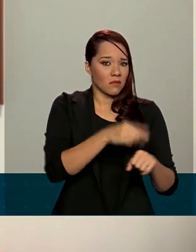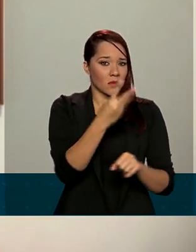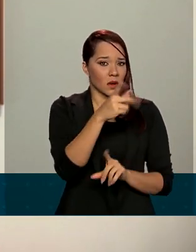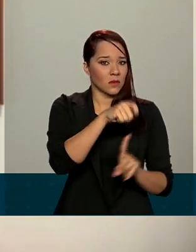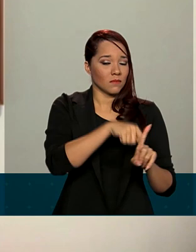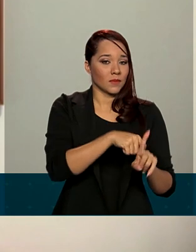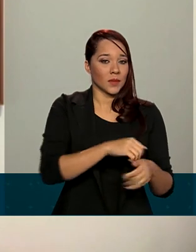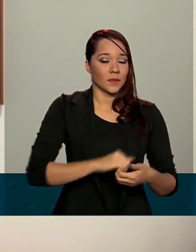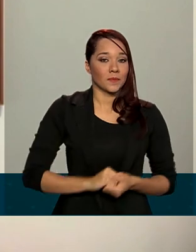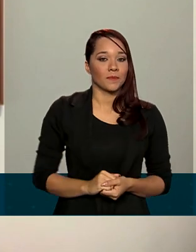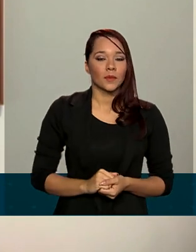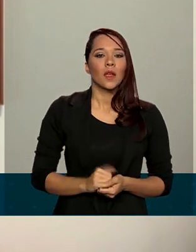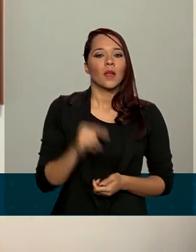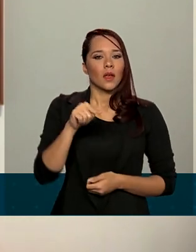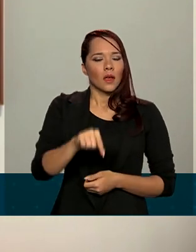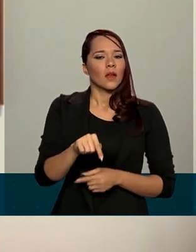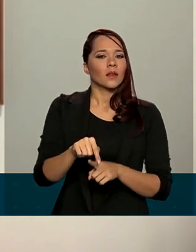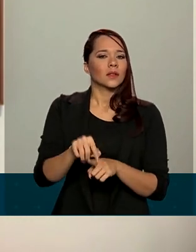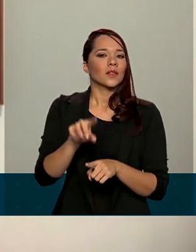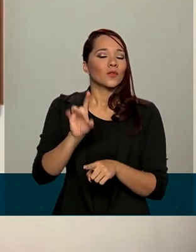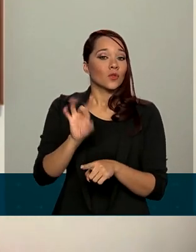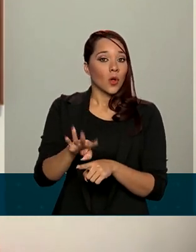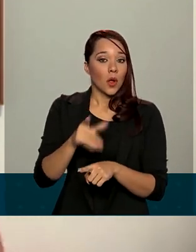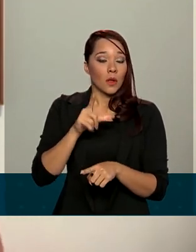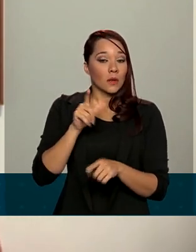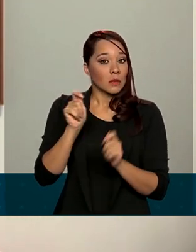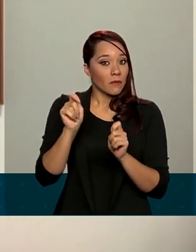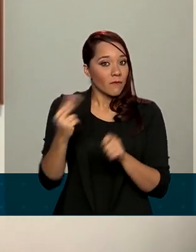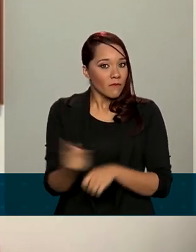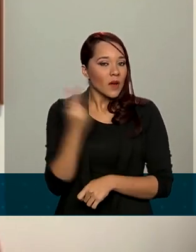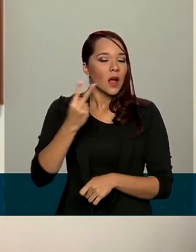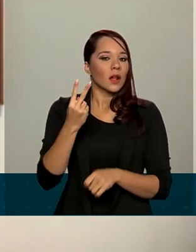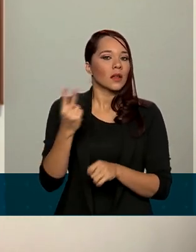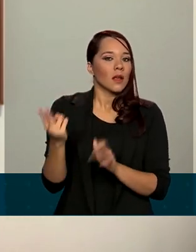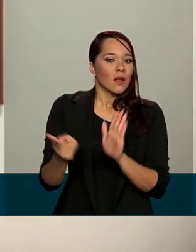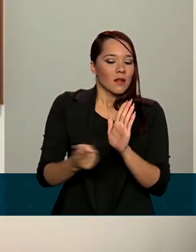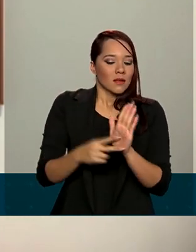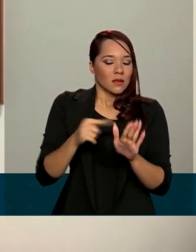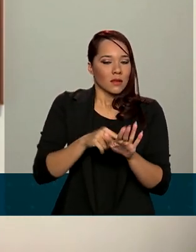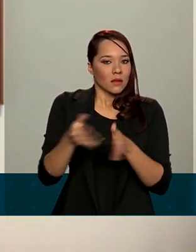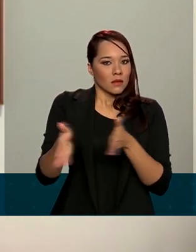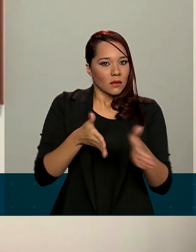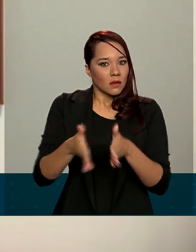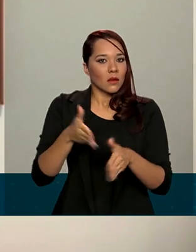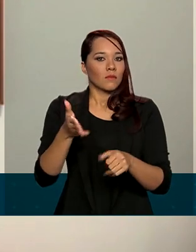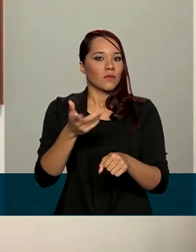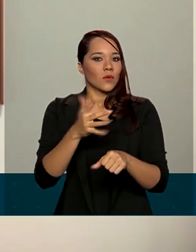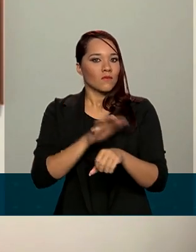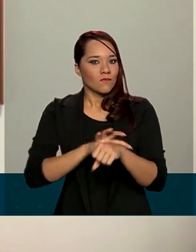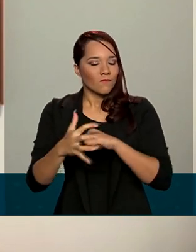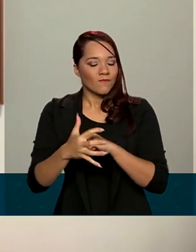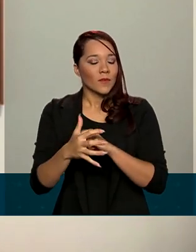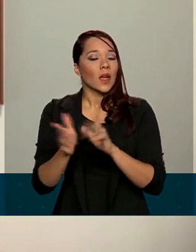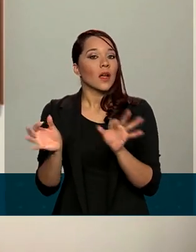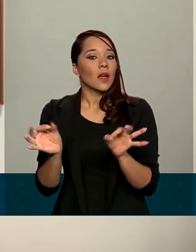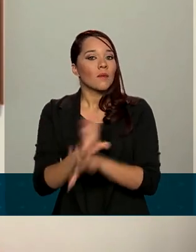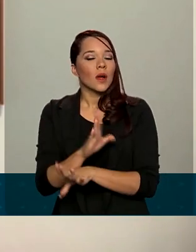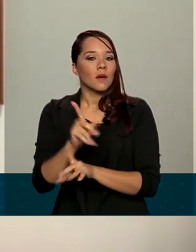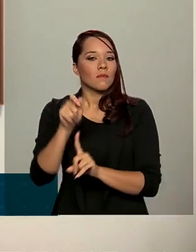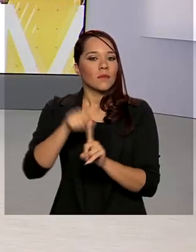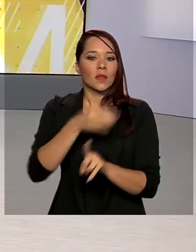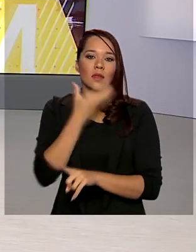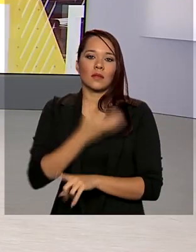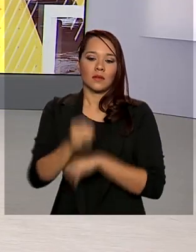meses. A medida vale apenas enquanto durar o estado de calamidade pública, que termina em dezembro deste